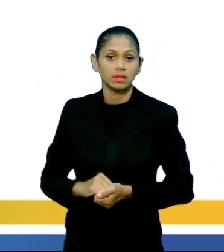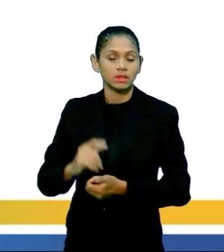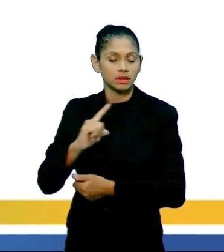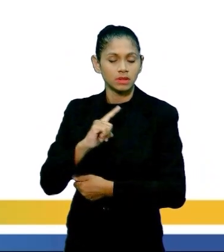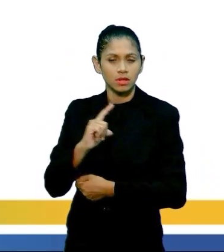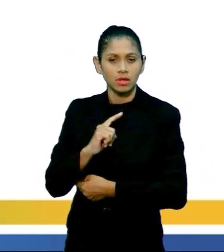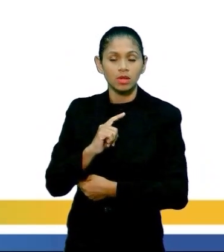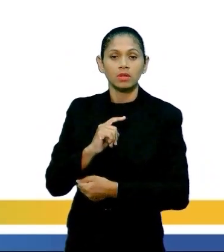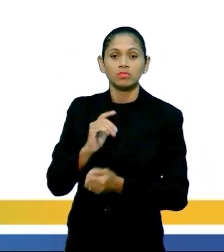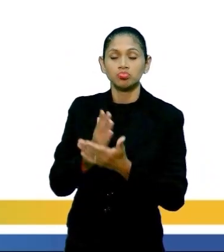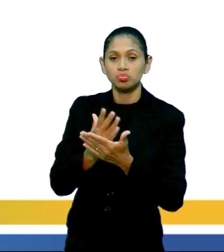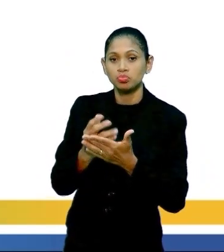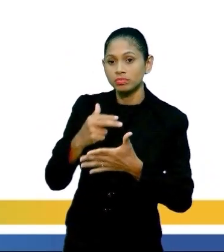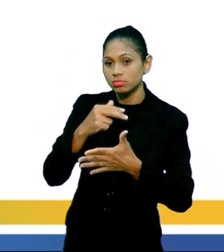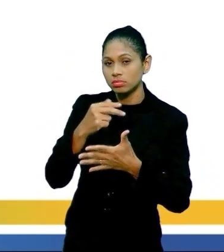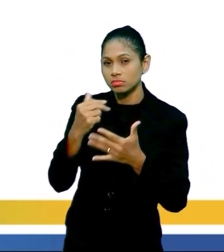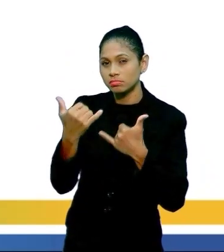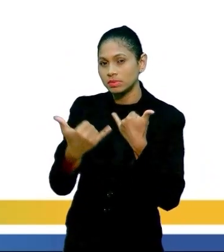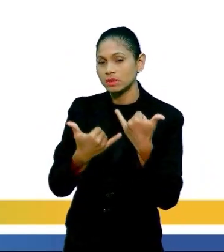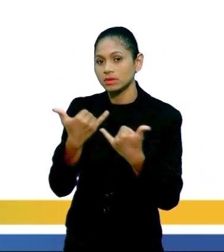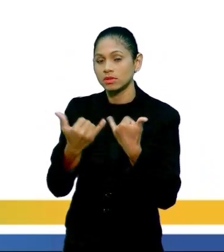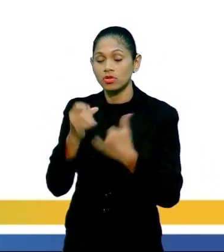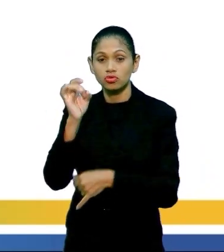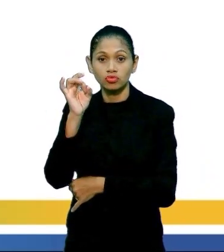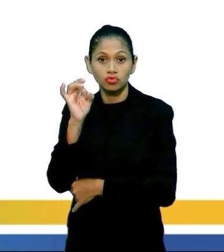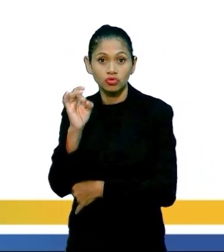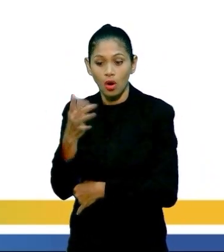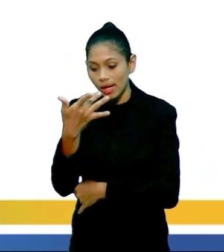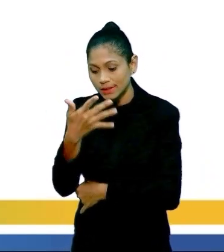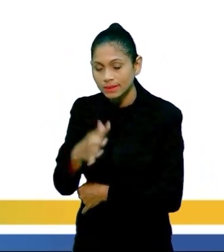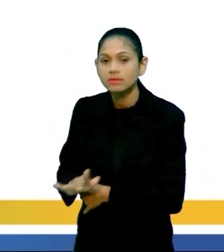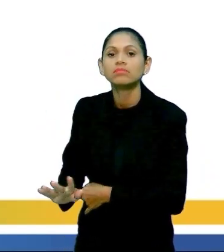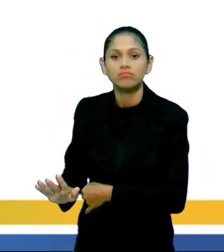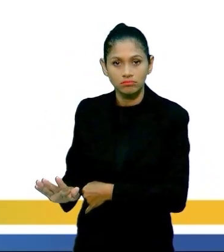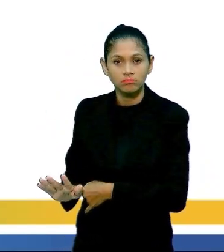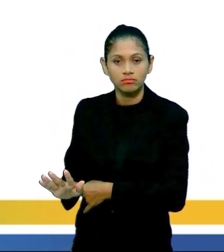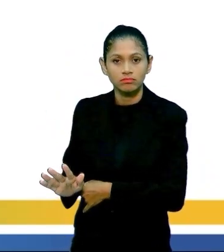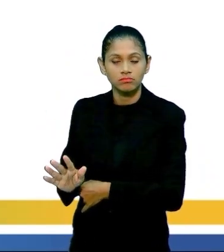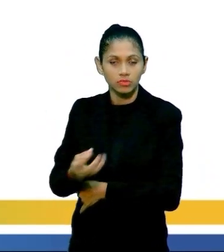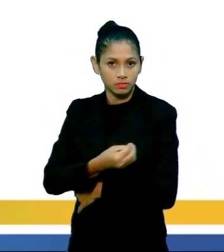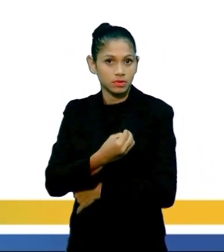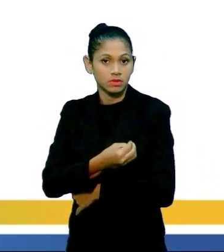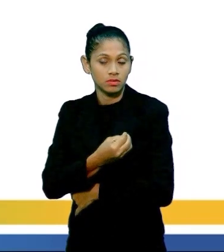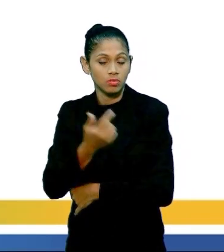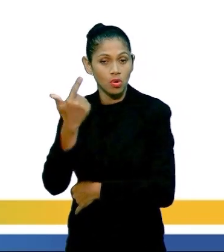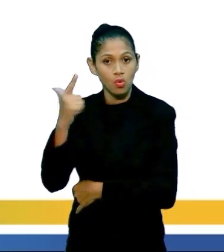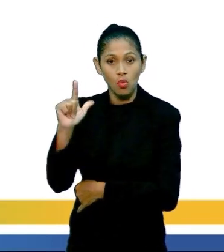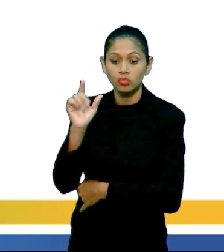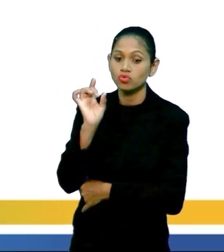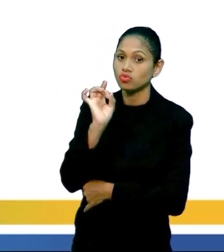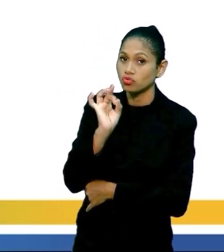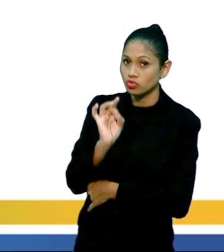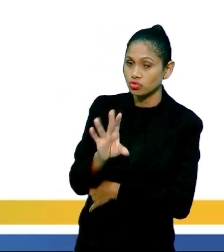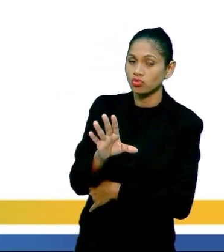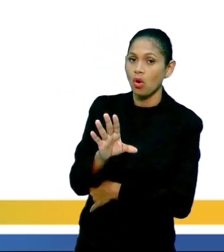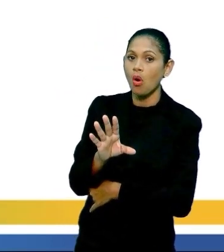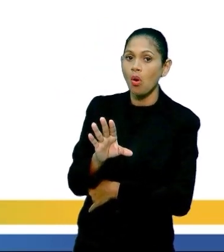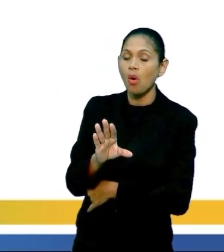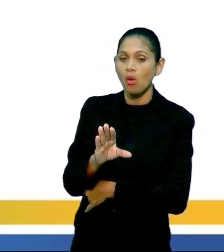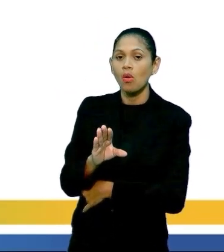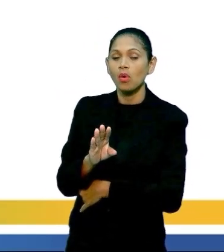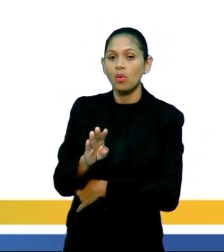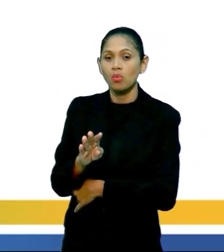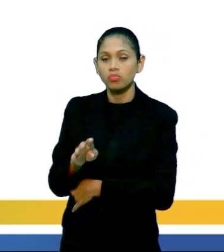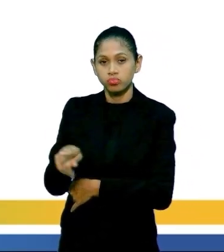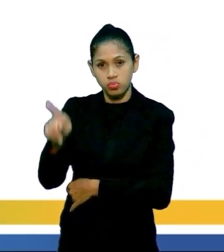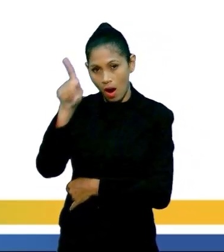só as crianças jogam, outros que os adultos jogam junto e ensinam as melhores técnicas para quem quiser virar um